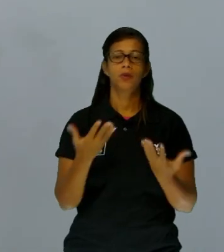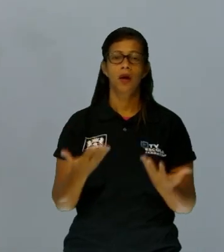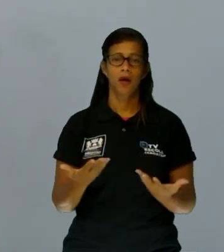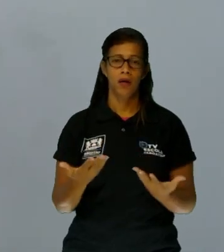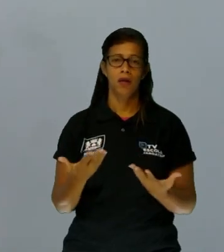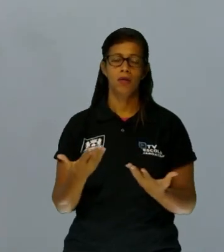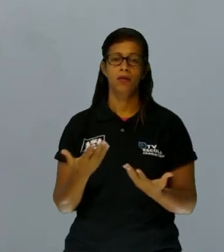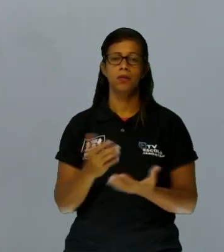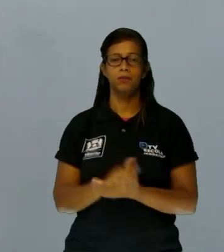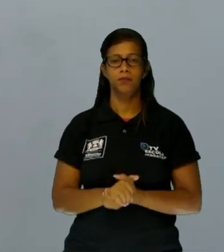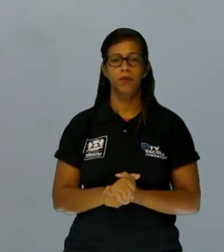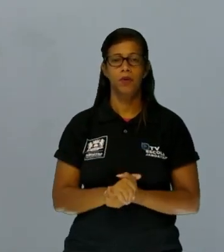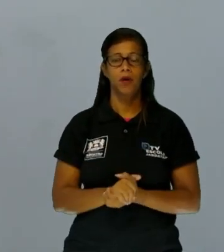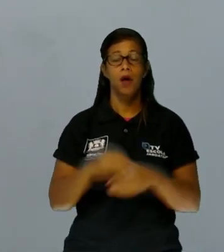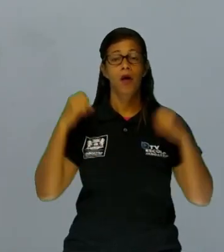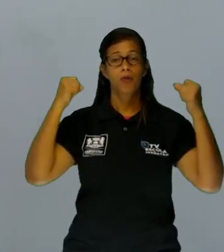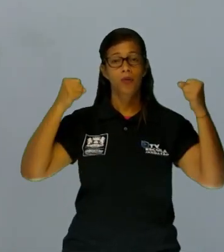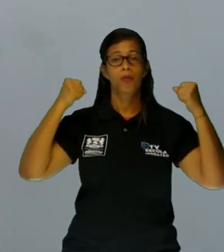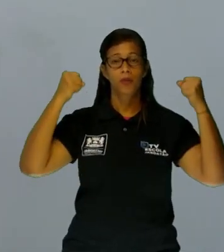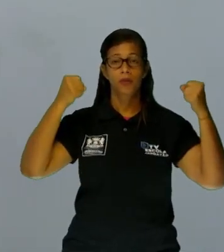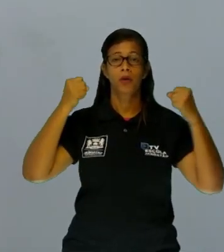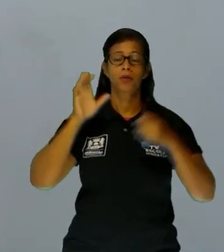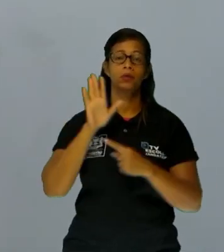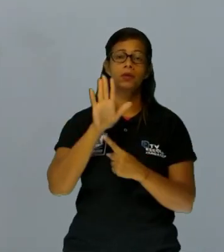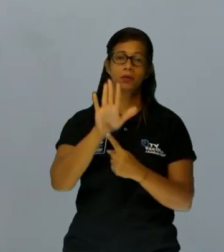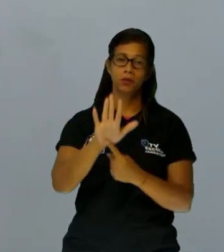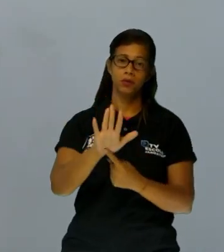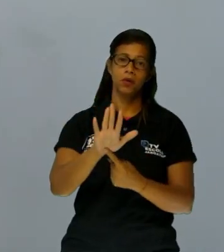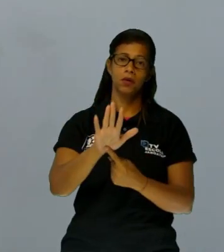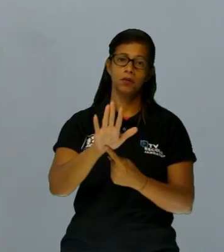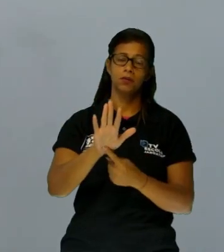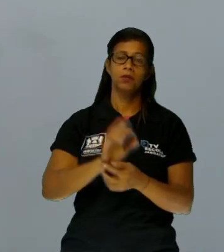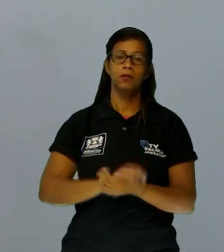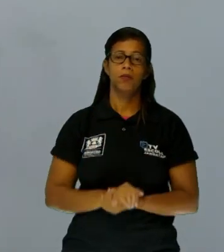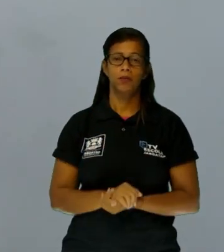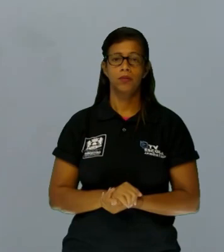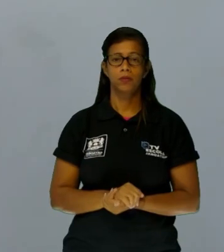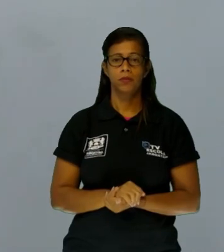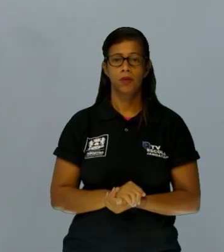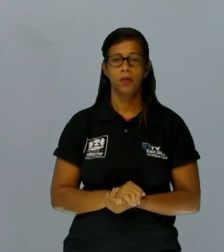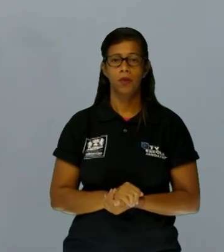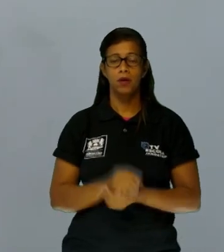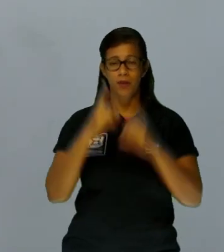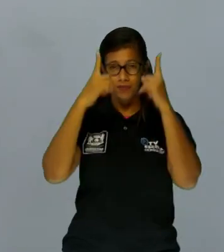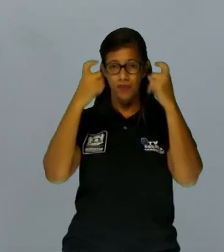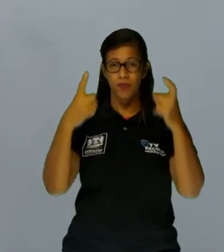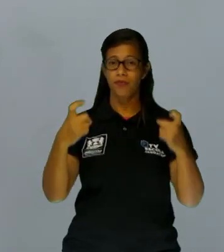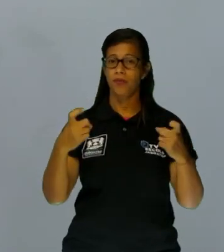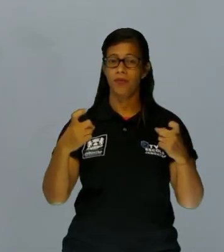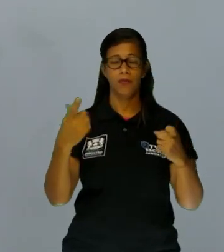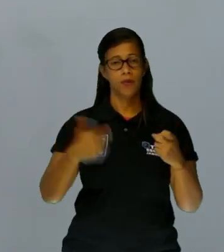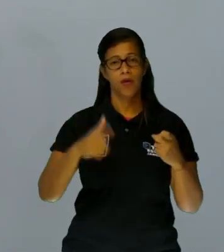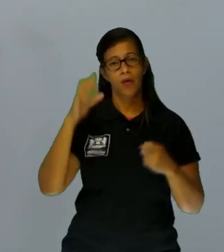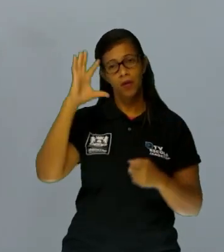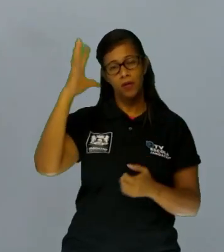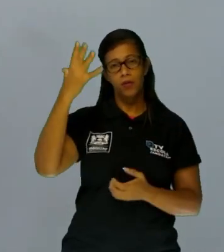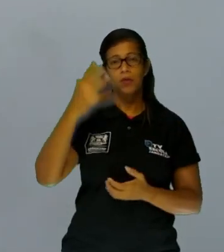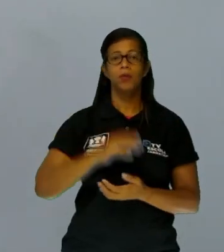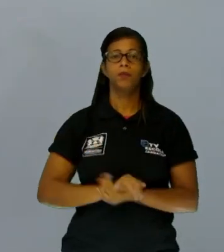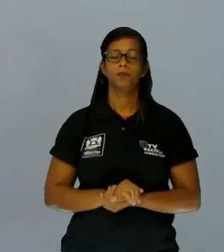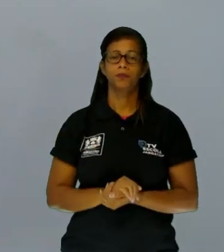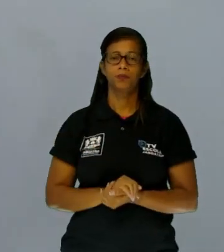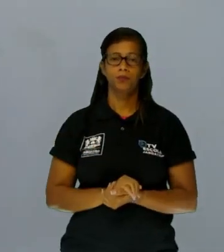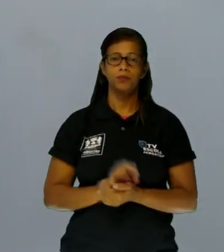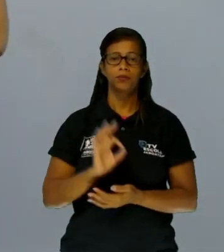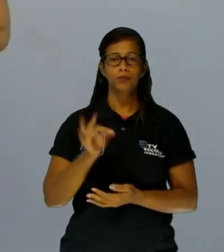que o protesto queria evidenciar. É que parecia que aquele quadro de violência não tinha mais solução. Tranquilo? Então, aí a